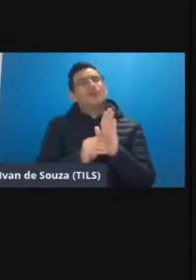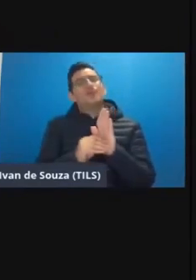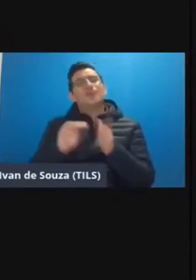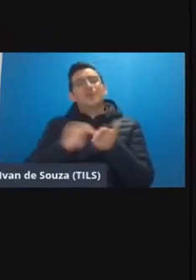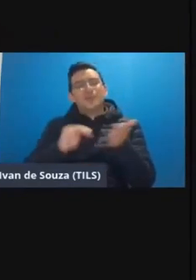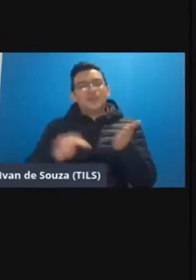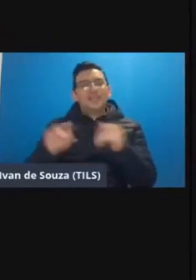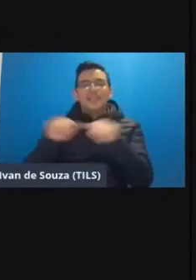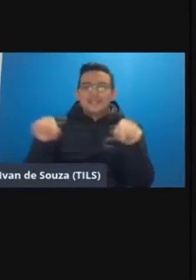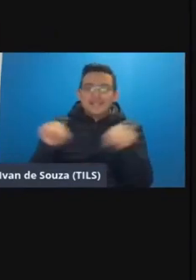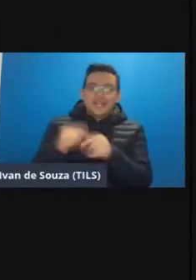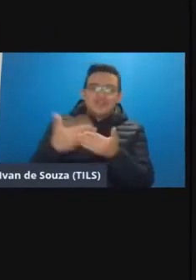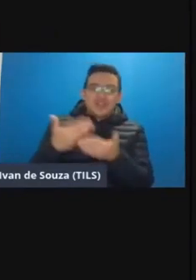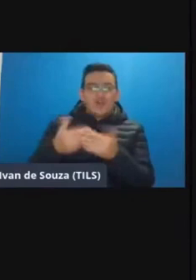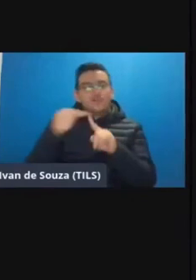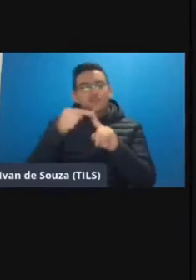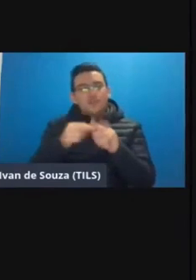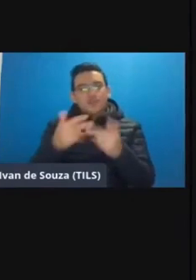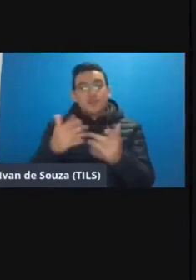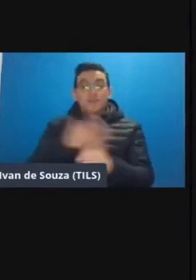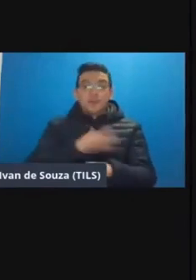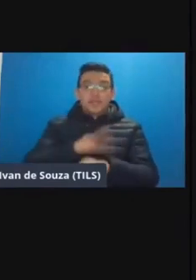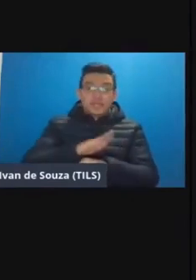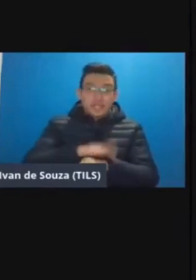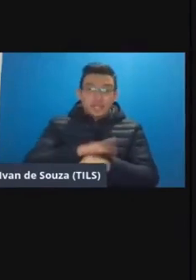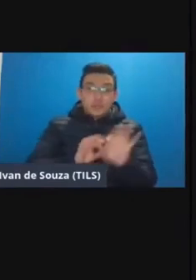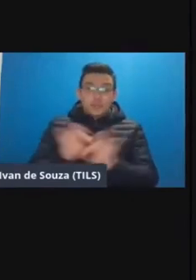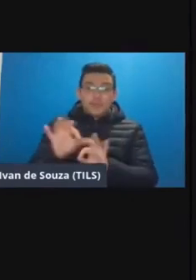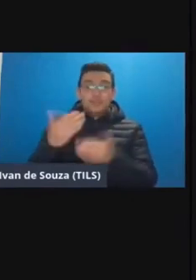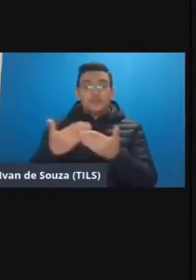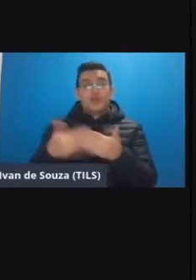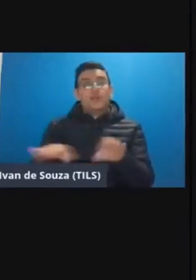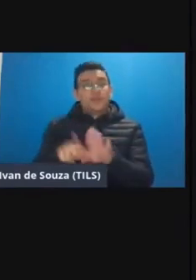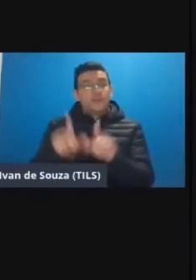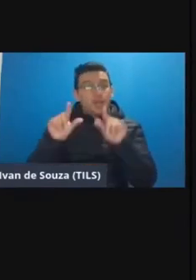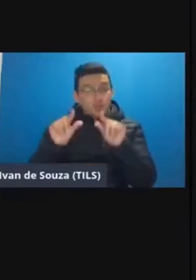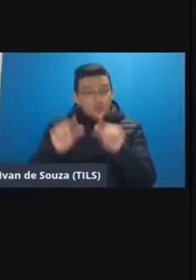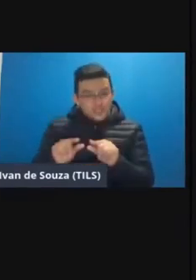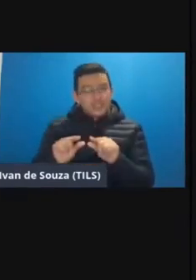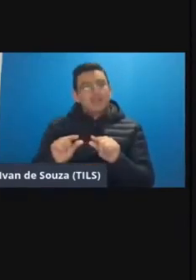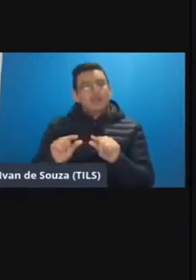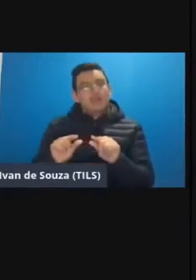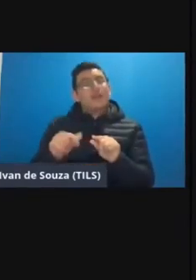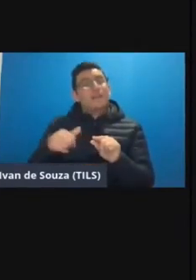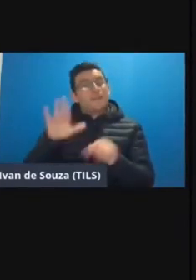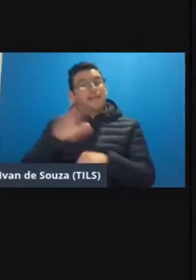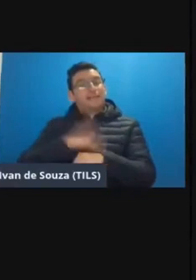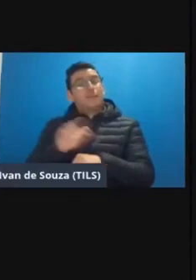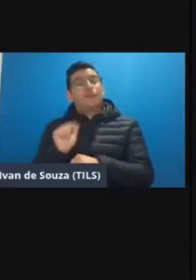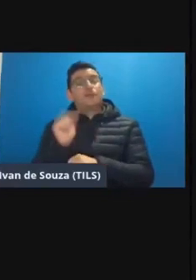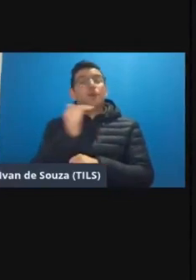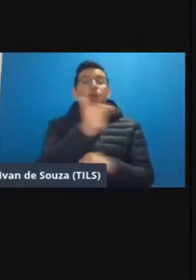metodologias da sala de aula do tipo de coisa o meu tempo de preparação de aula também foi diminuindo um pouco mais e foi sobrando tempo para minhas outras